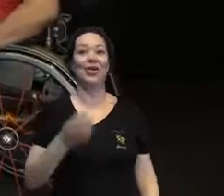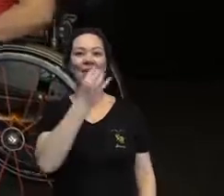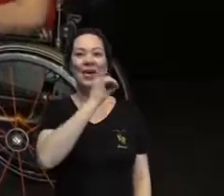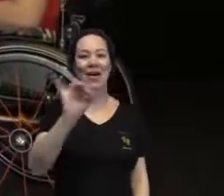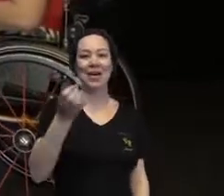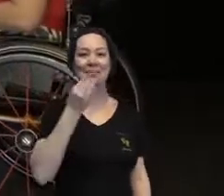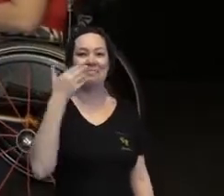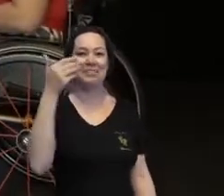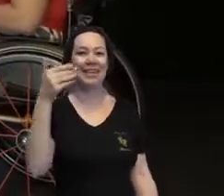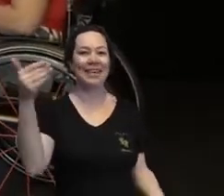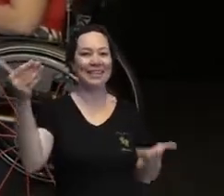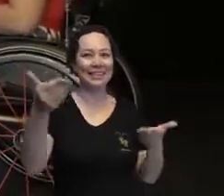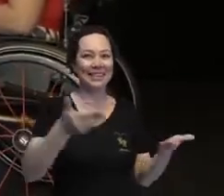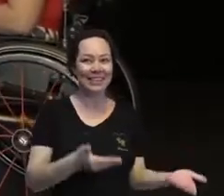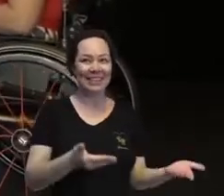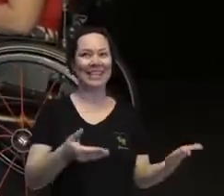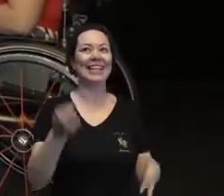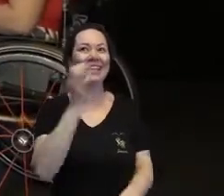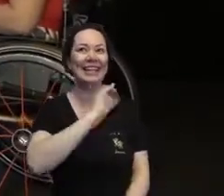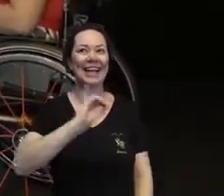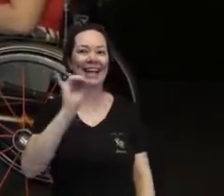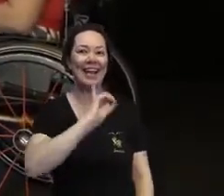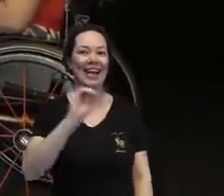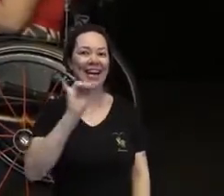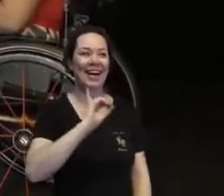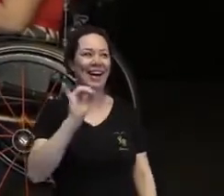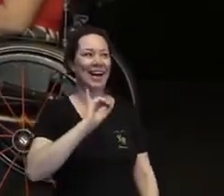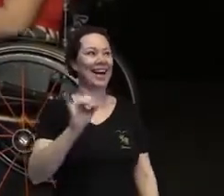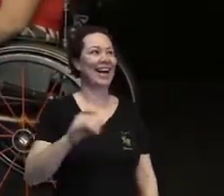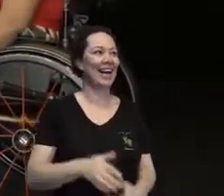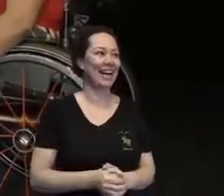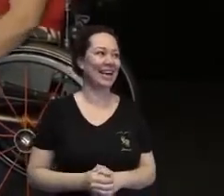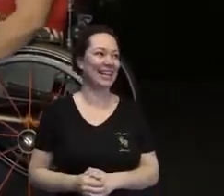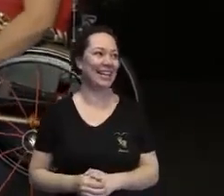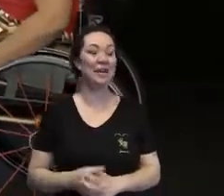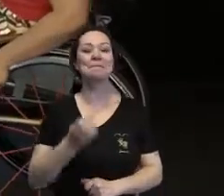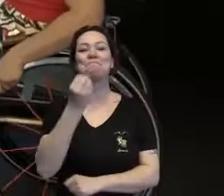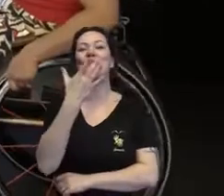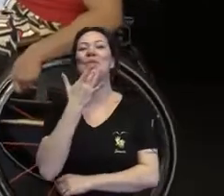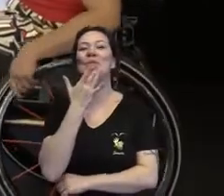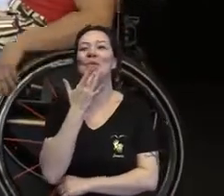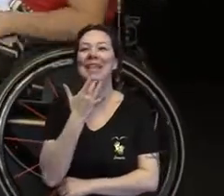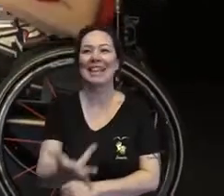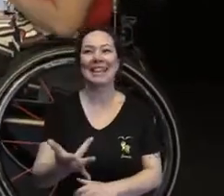Oi, gente! Que emoção estar falando com essa mulher!